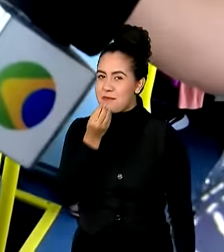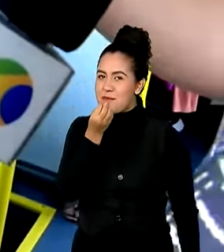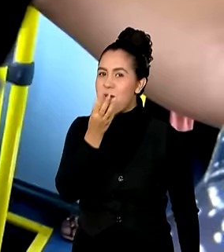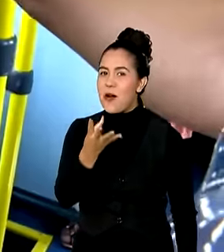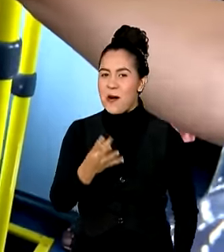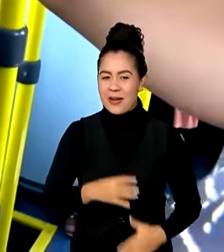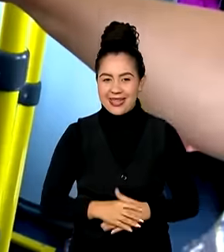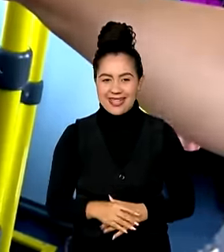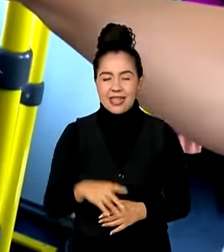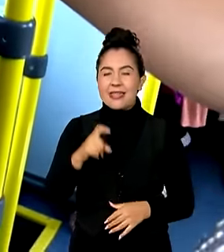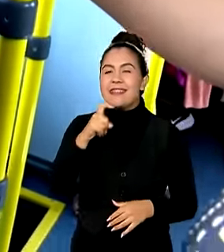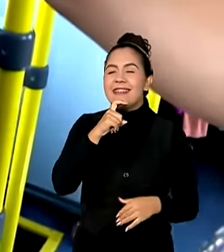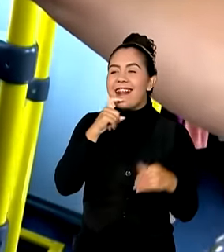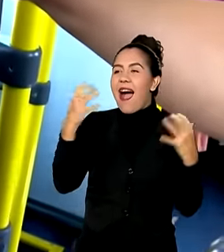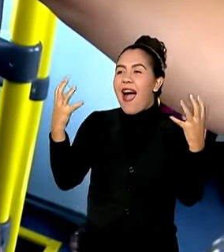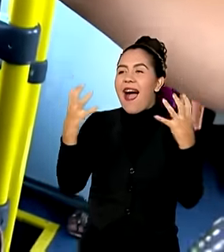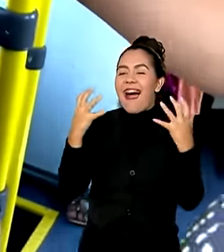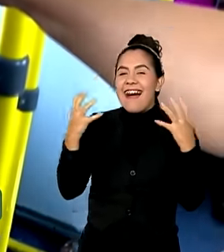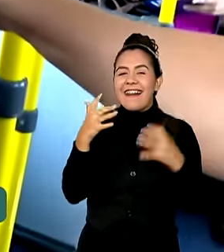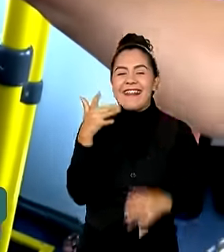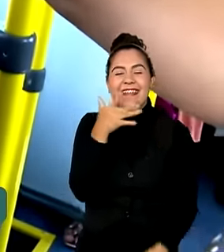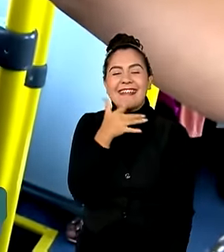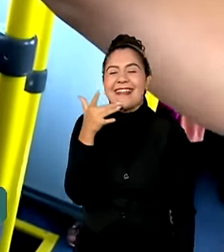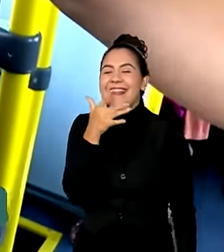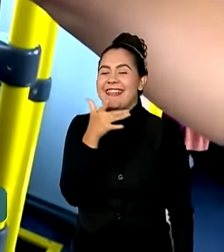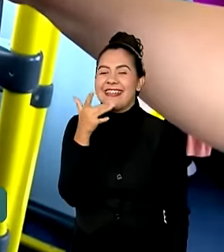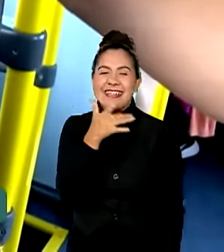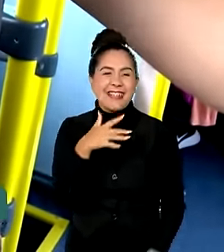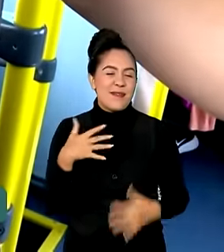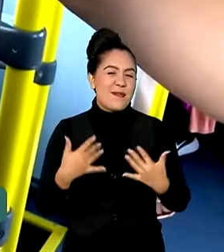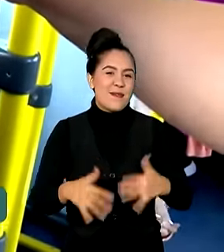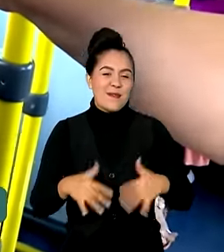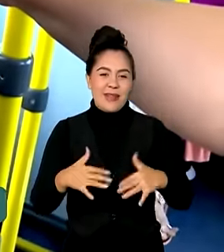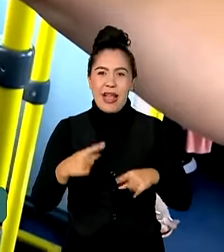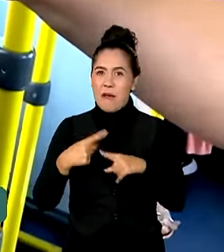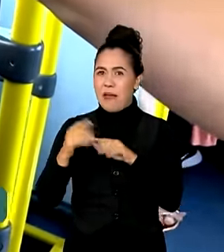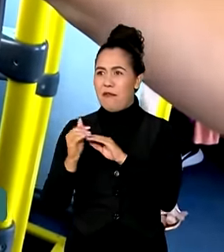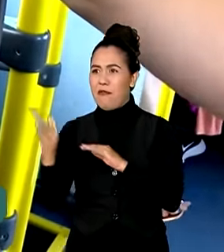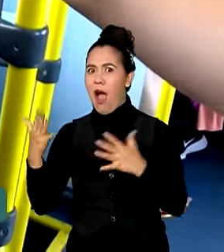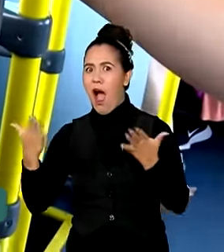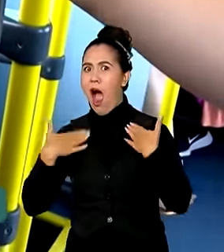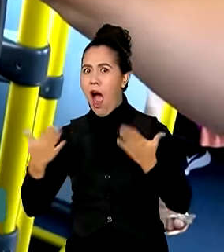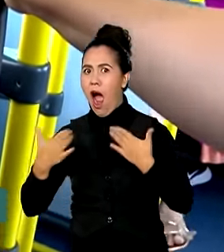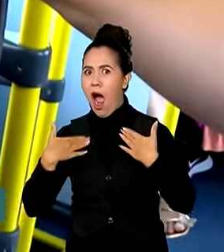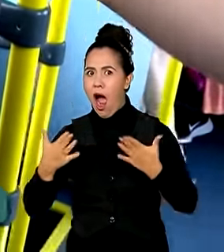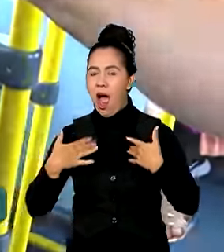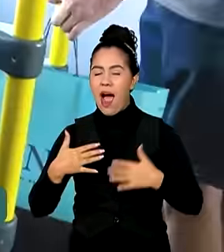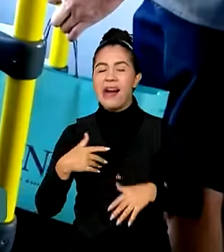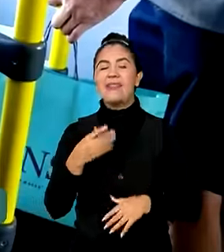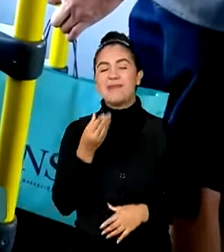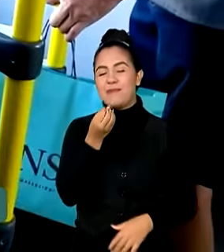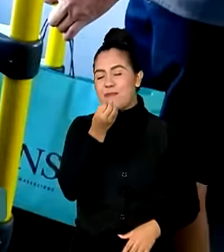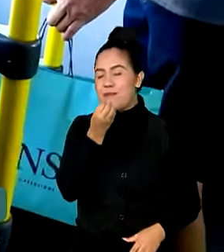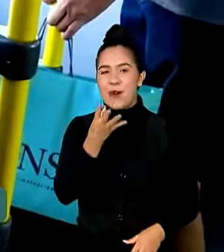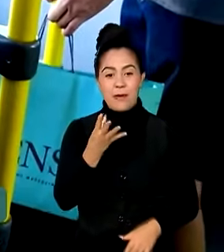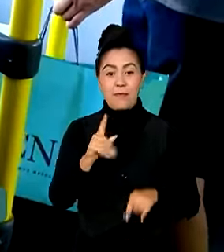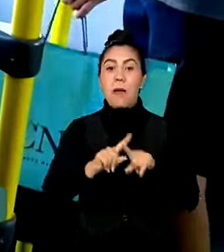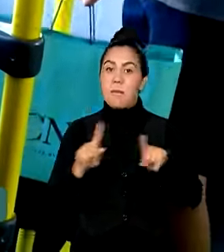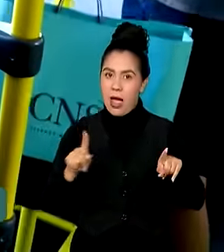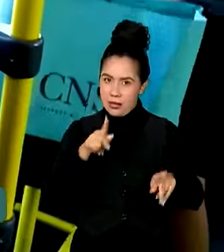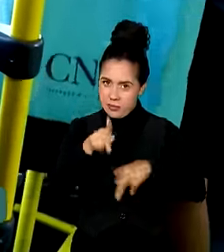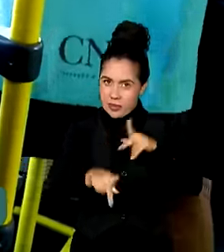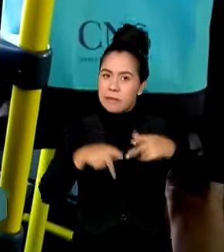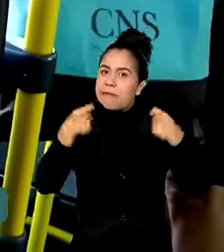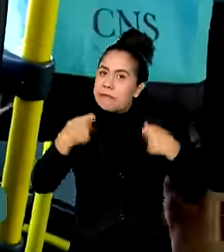gostando do ar-condicionado? Muito bom, ótimo. Ainda mais com o calor que tá aí. Tá bom demais. Mas o povo também tem que